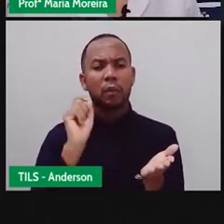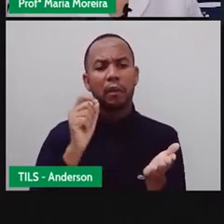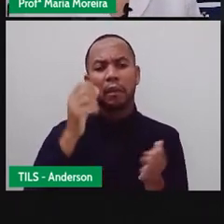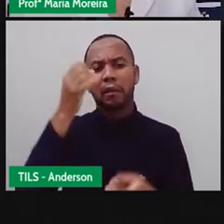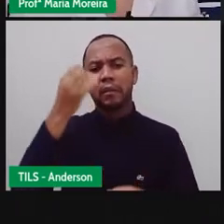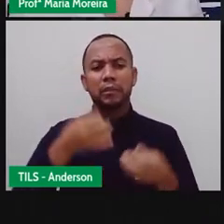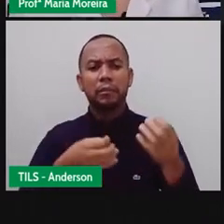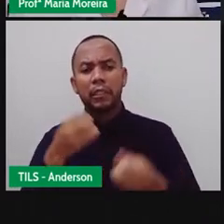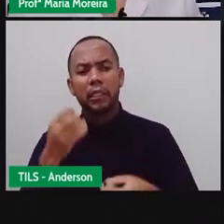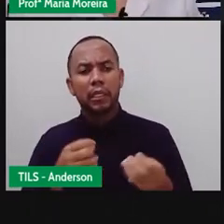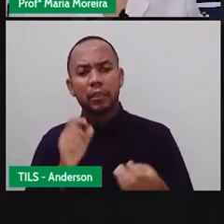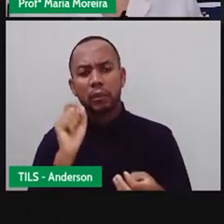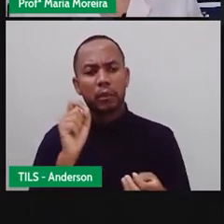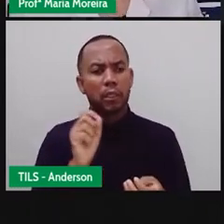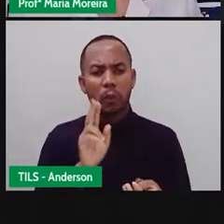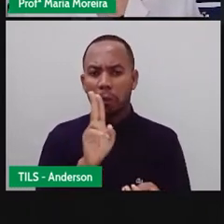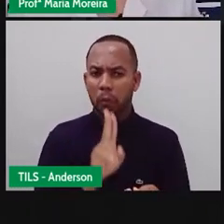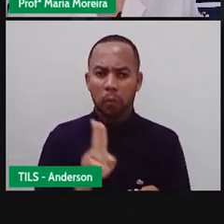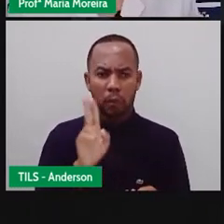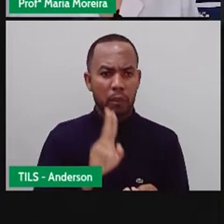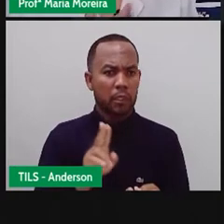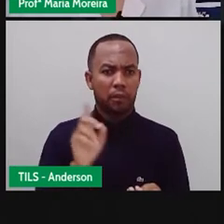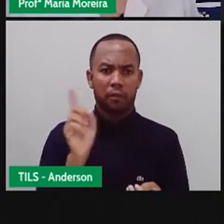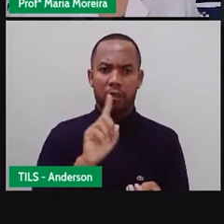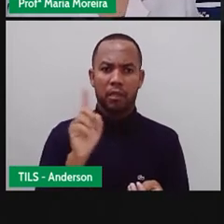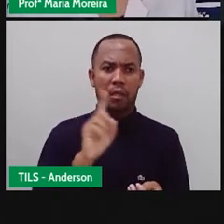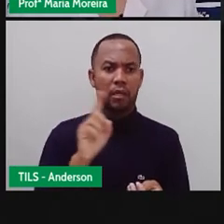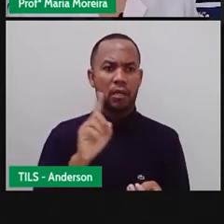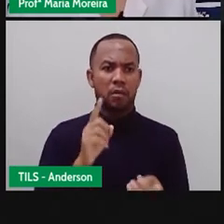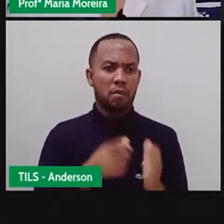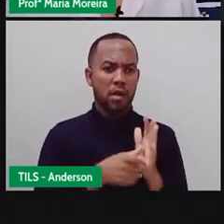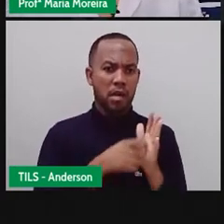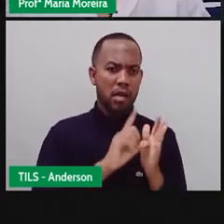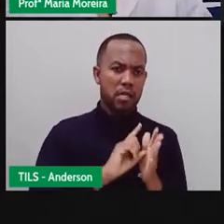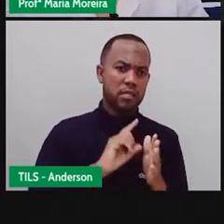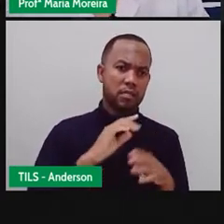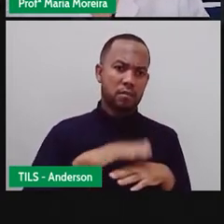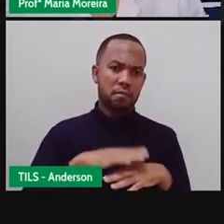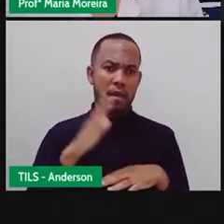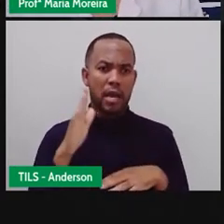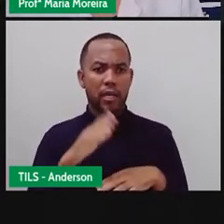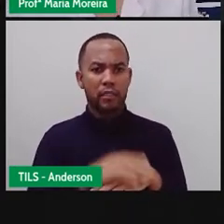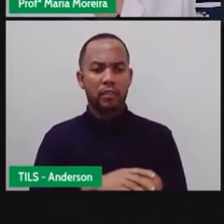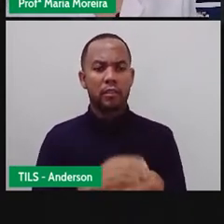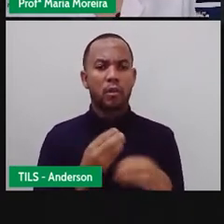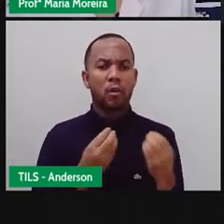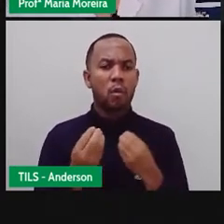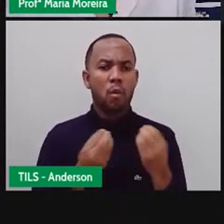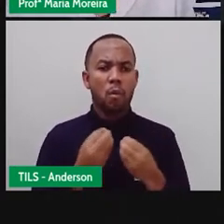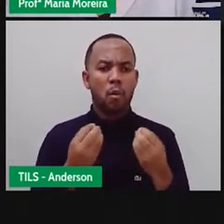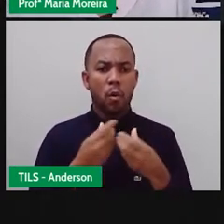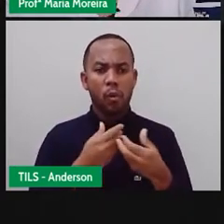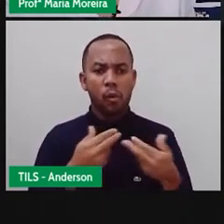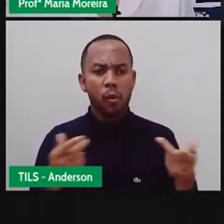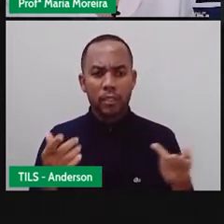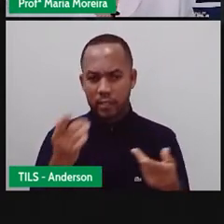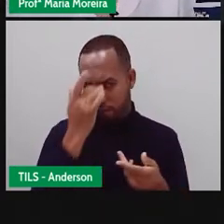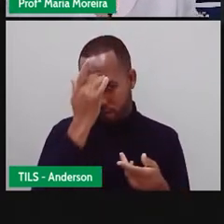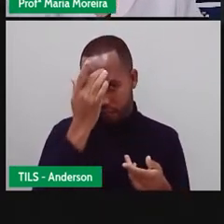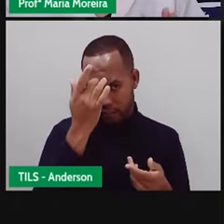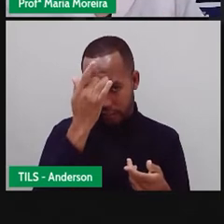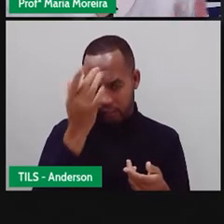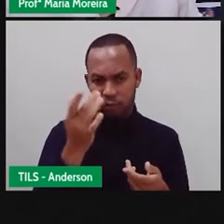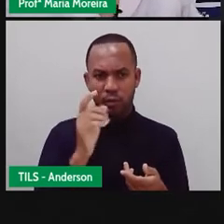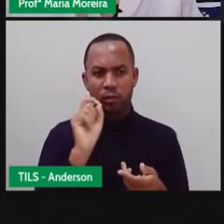olha, a carta a gente já não usa mais, não tanto como antes, porque vieram coisas aí que o que? Facilitaram a